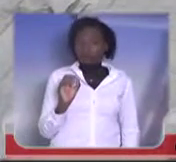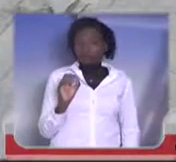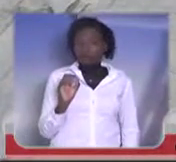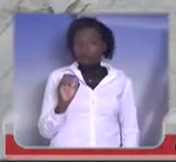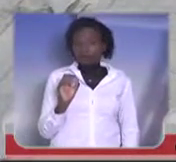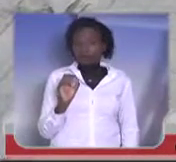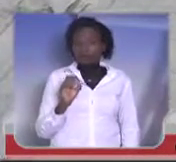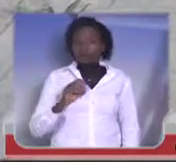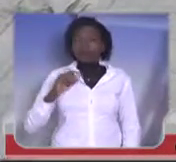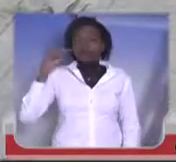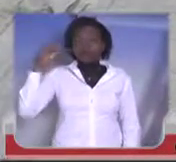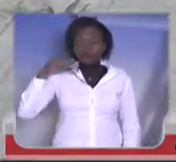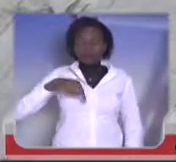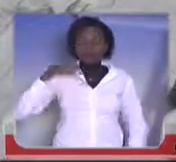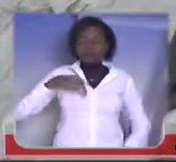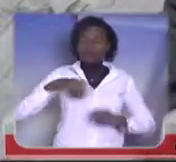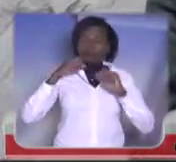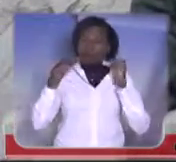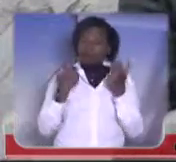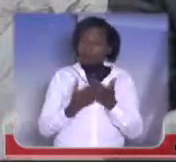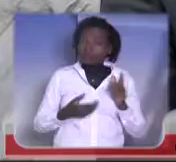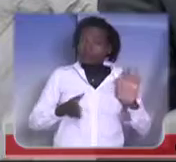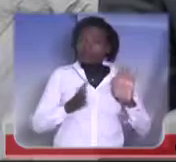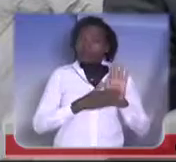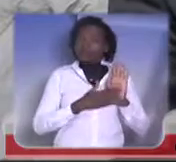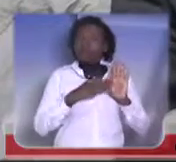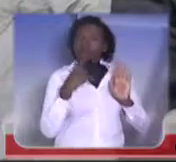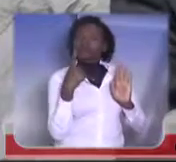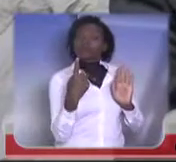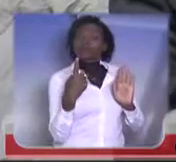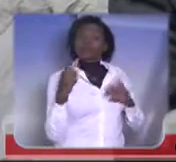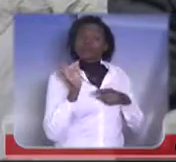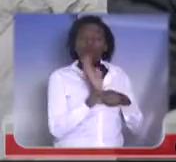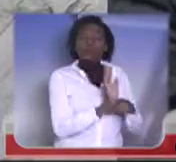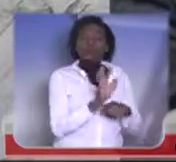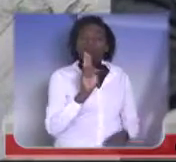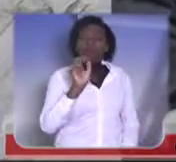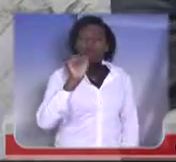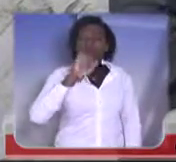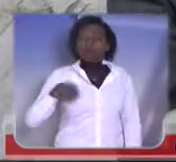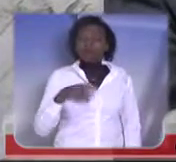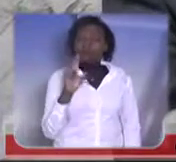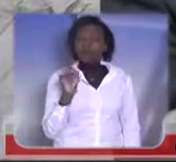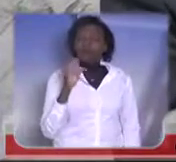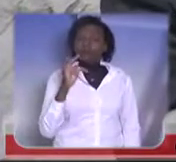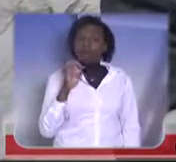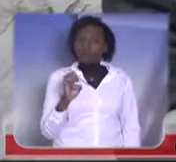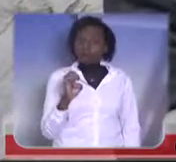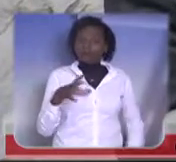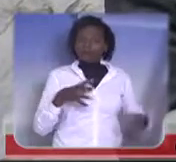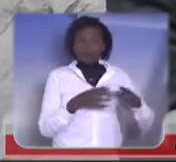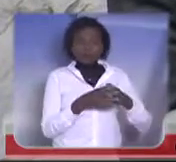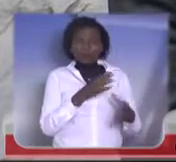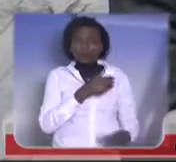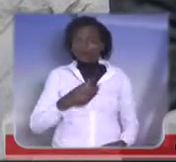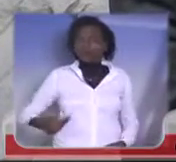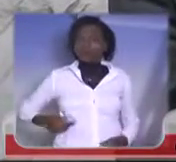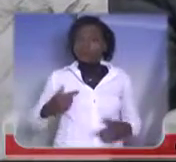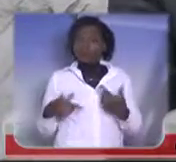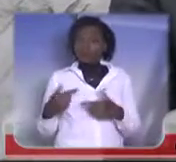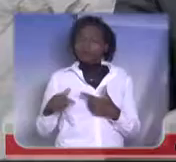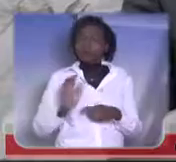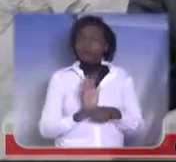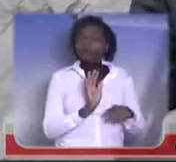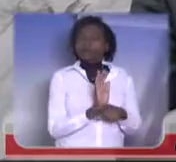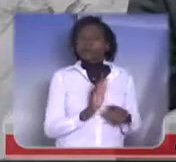não chegar nessa casa uma proposta de reajuste salarial para todo o funcionalismo. E